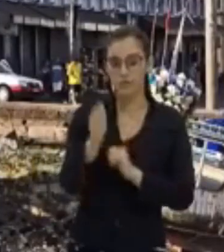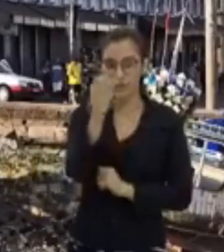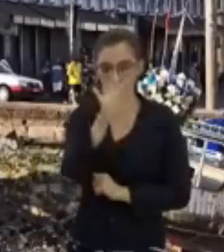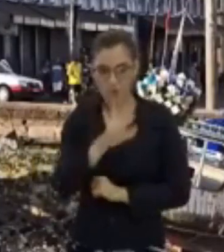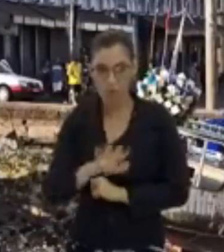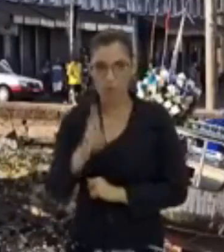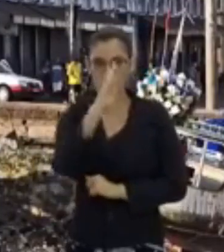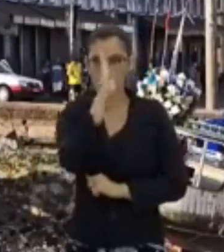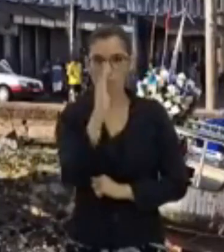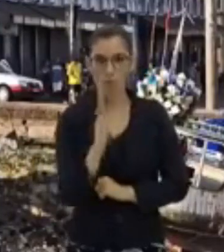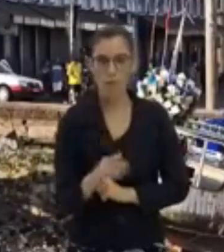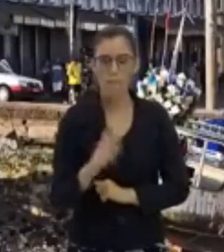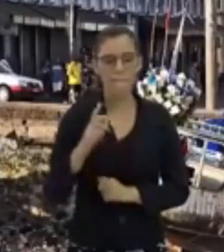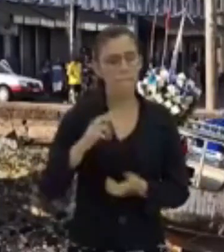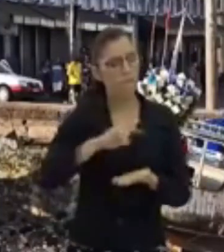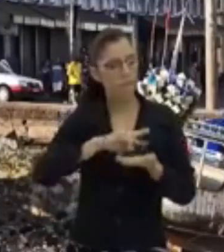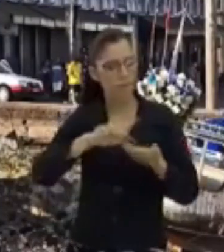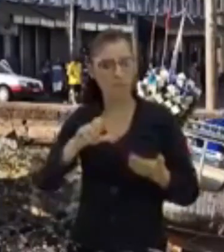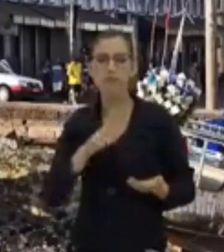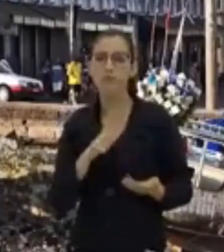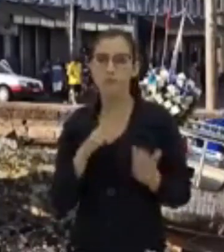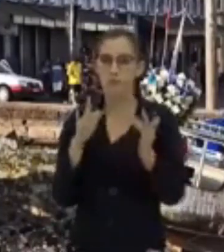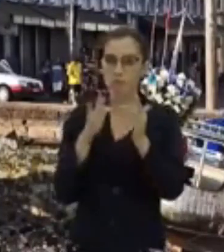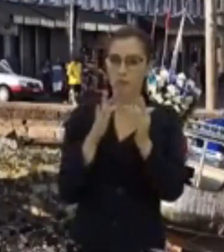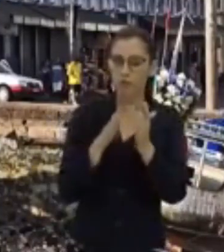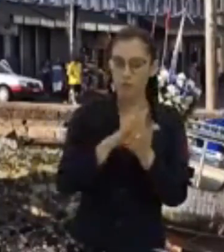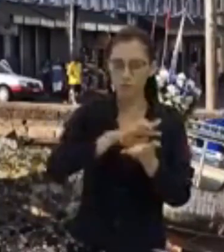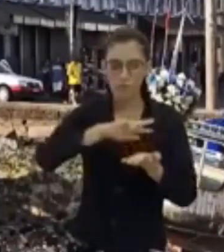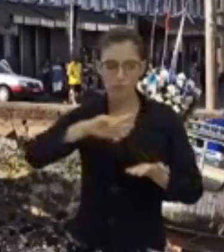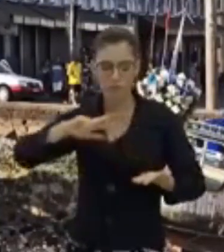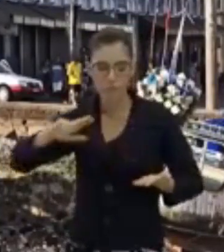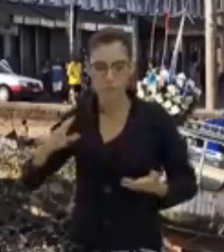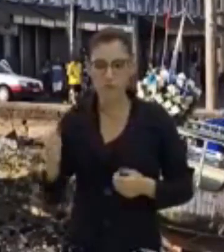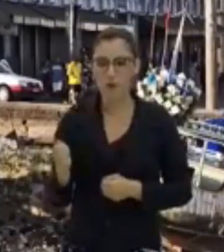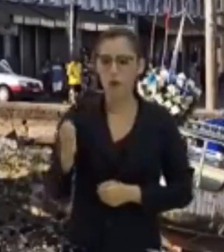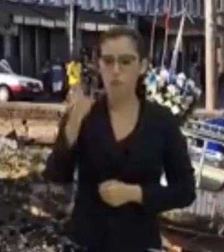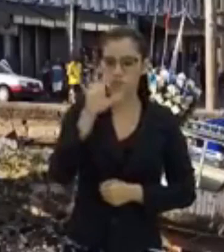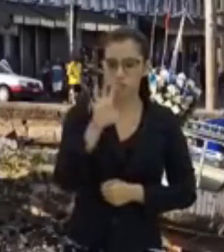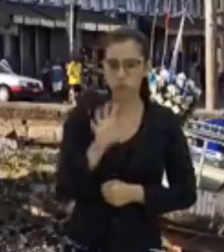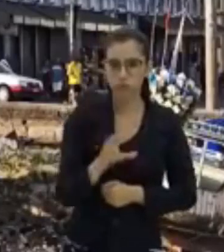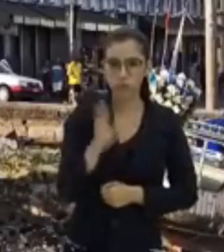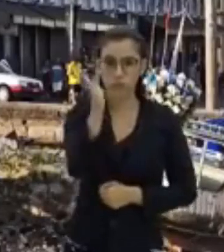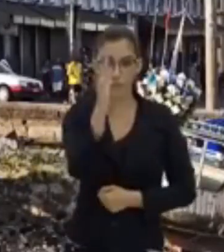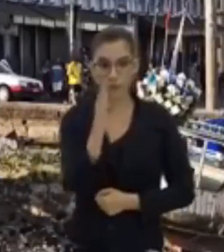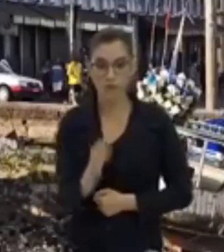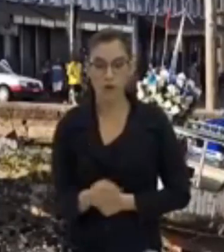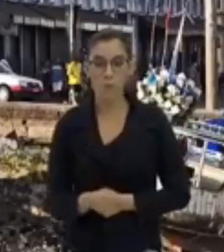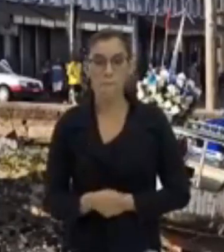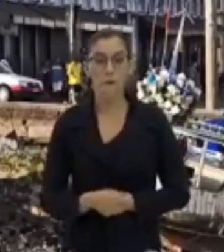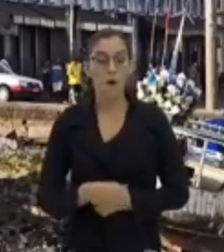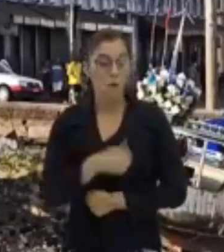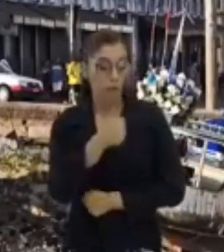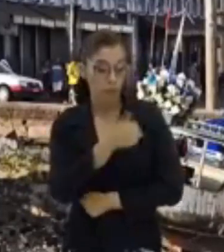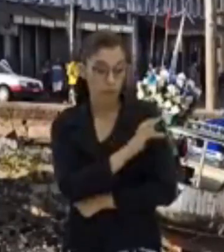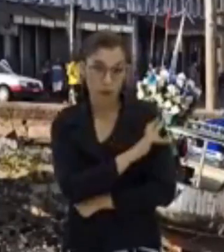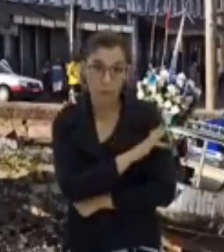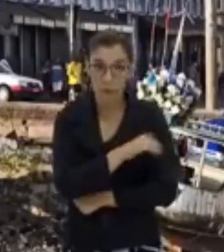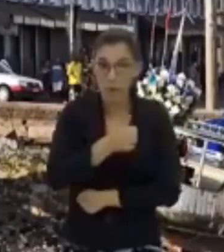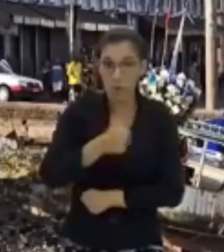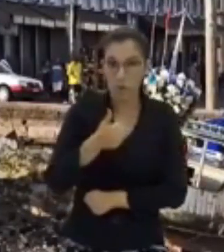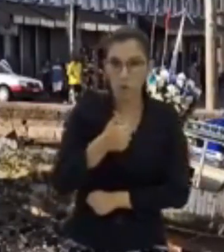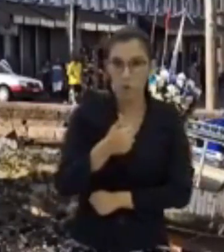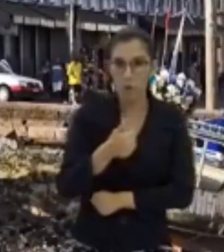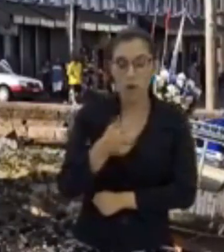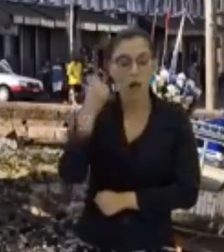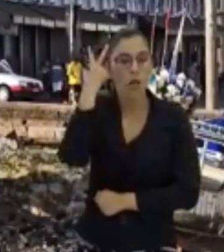diversos com diferentes tipos de mapas. Lá nas primeiras séries, era muito comum o professor dar um mapa para você pintar